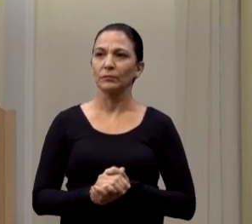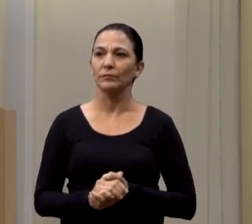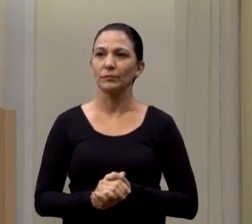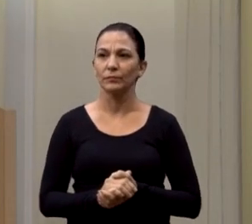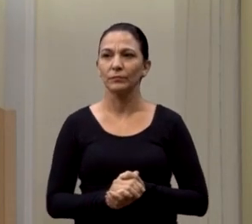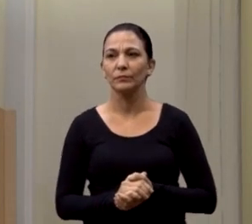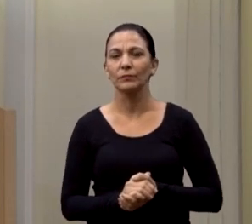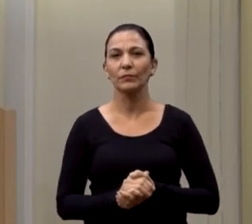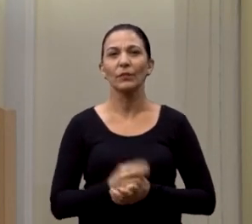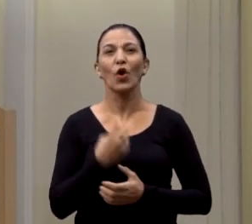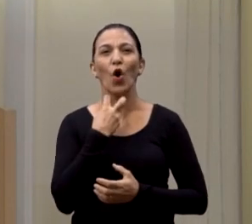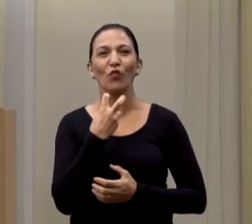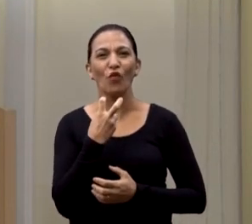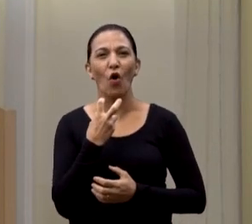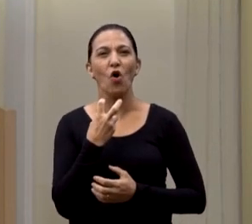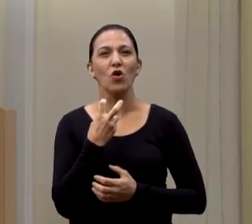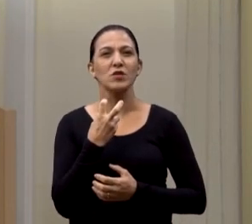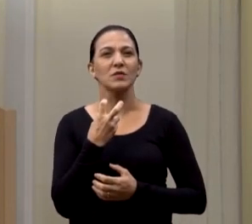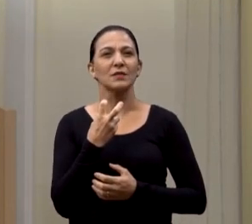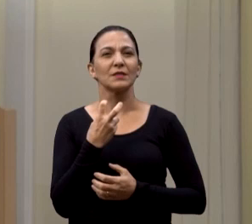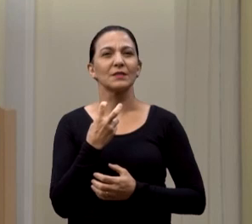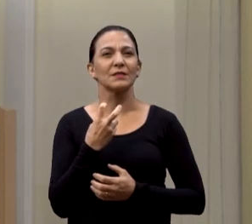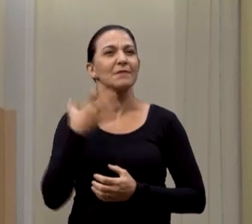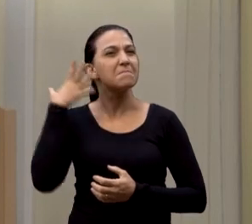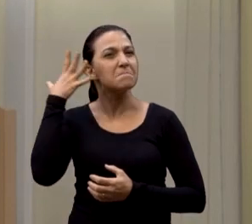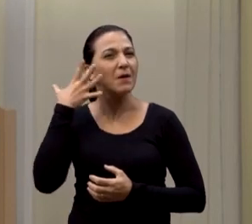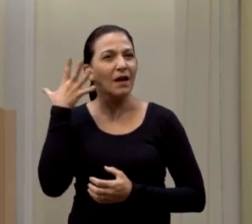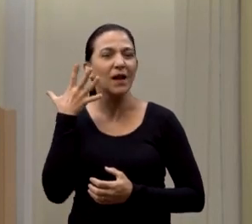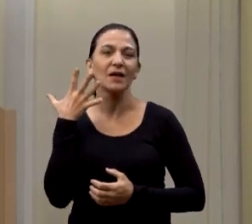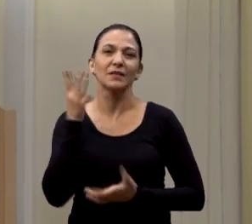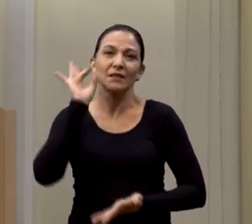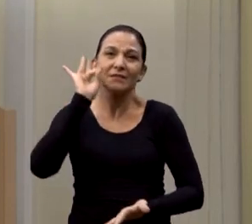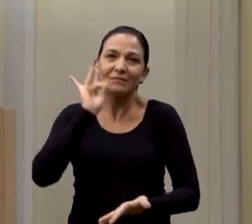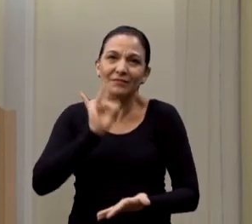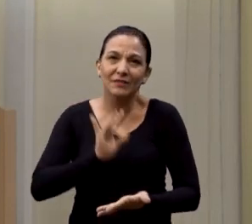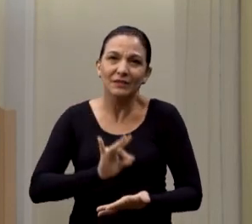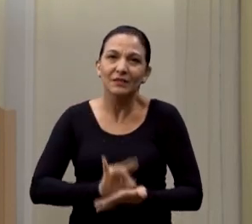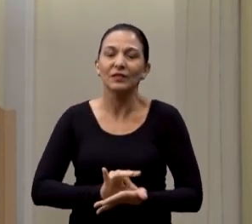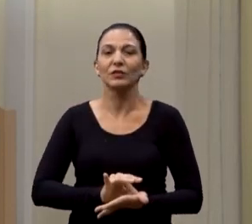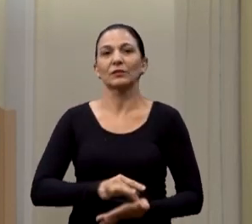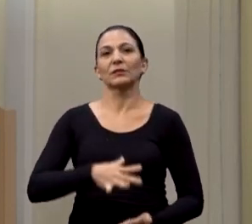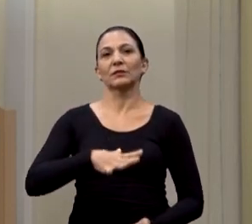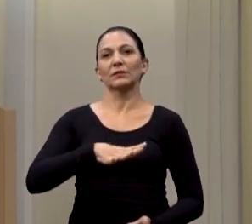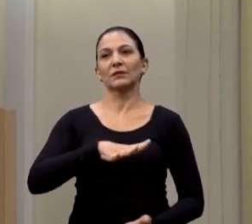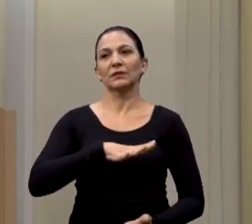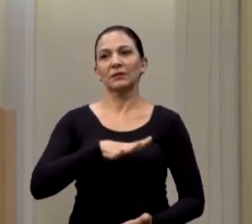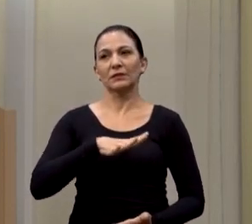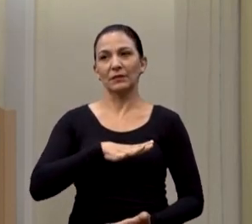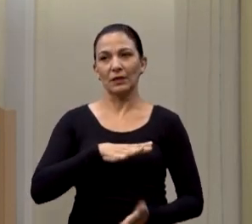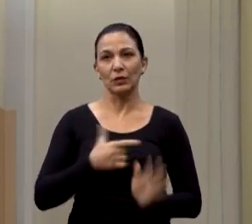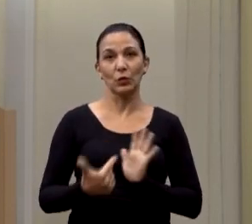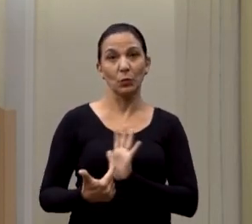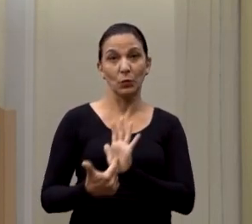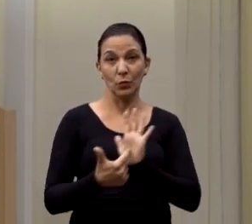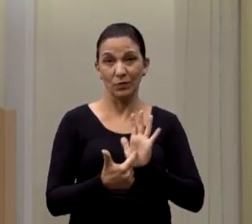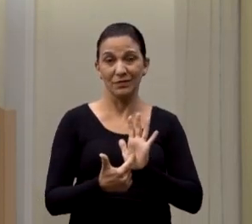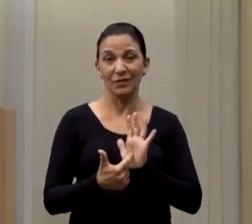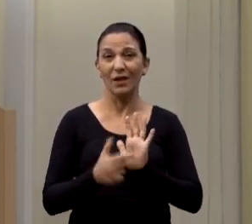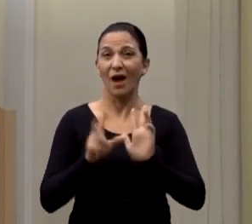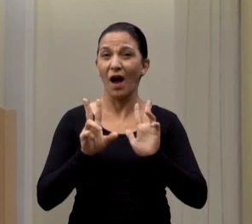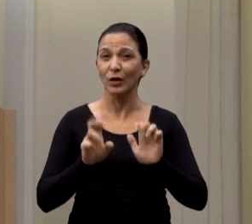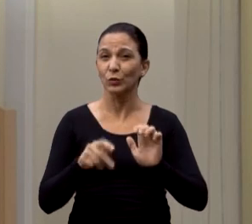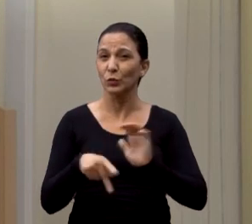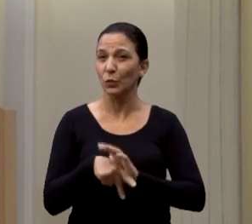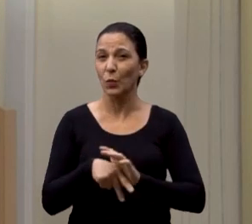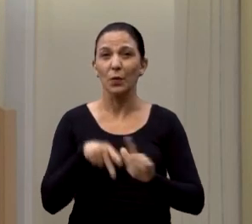legítima, mais legítima da cidade para trazer os assuntos da população